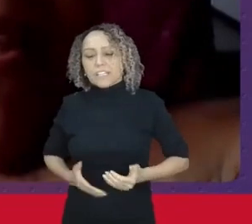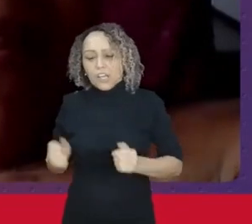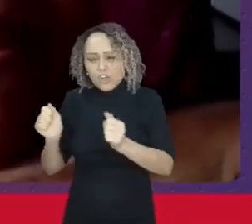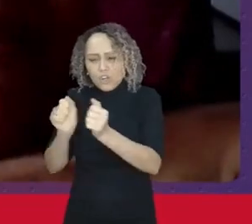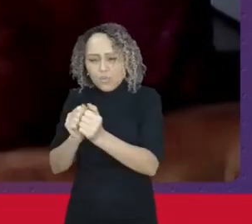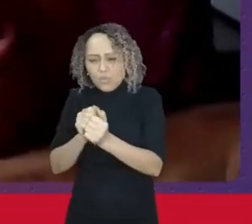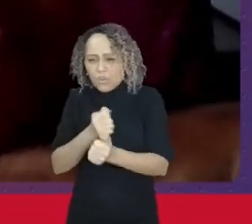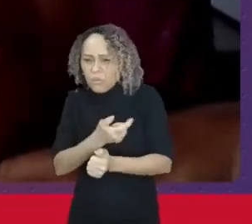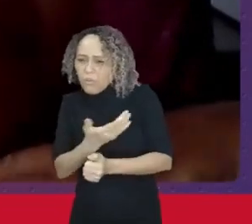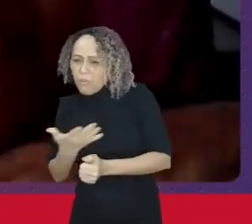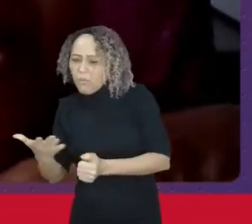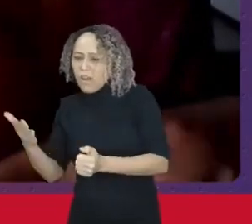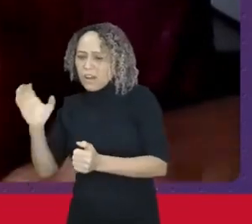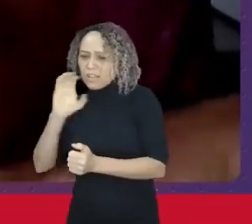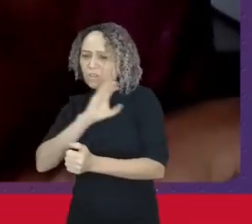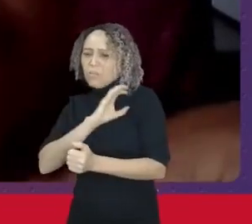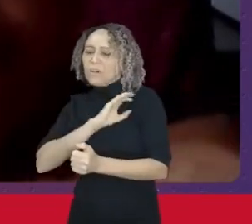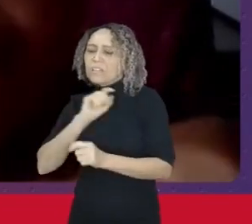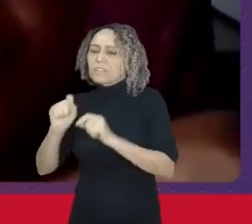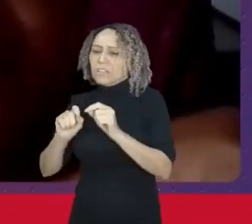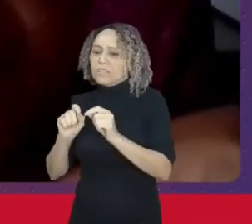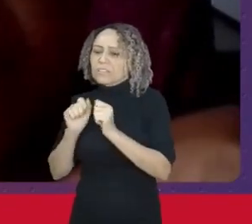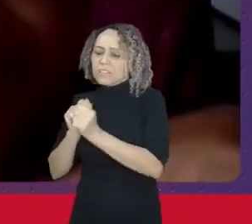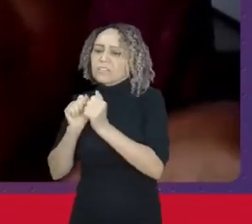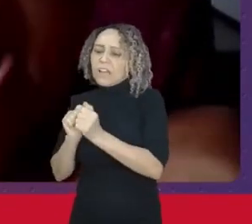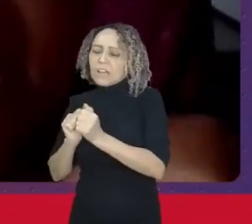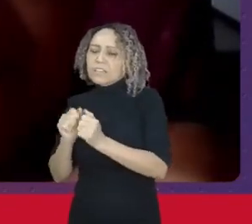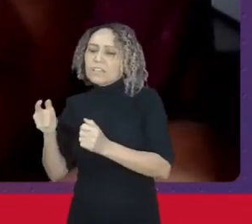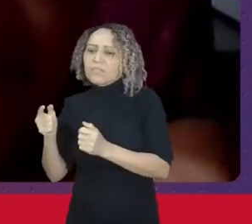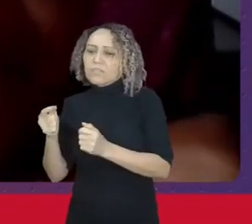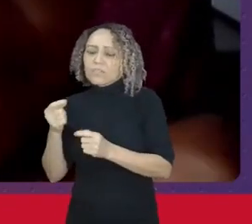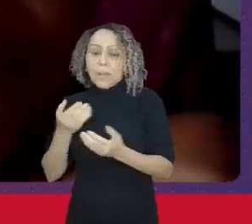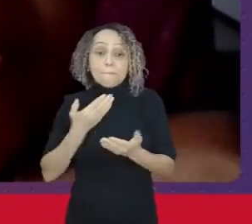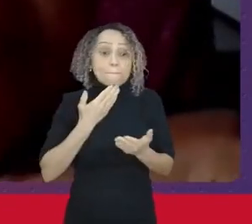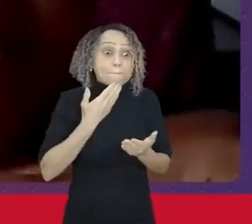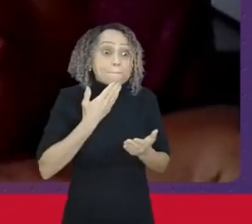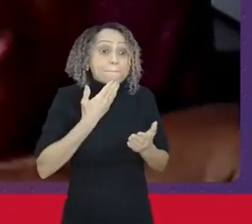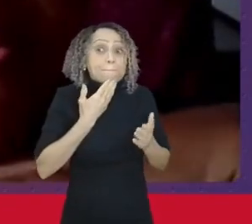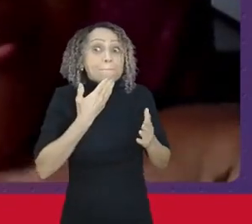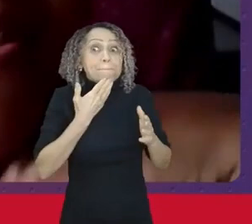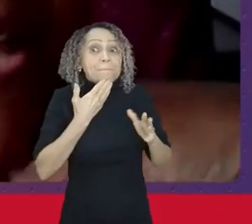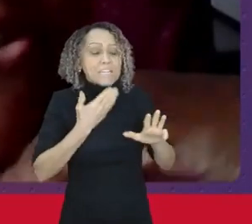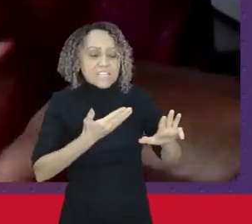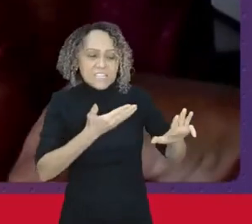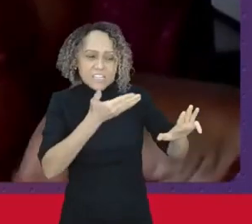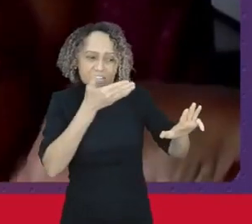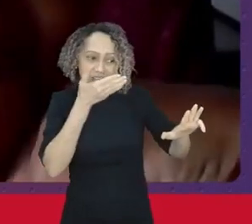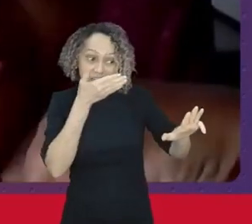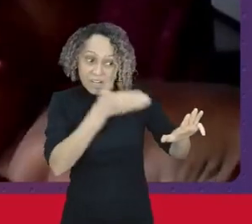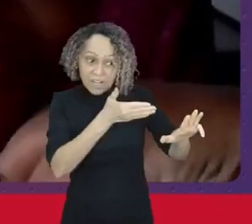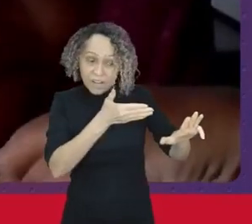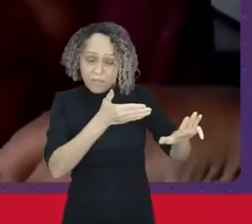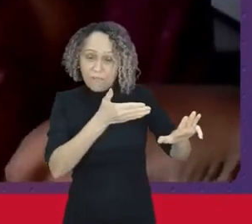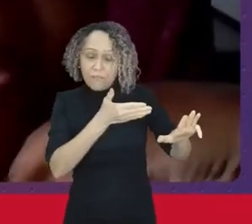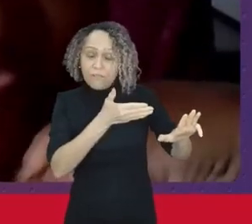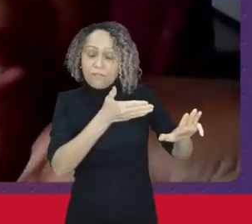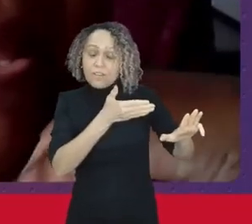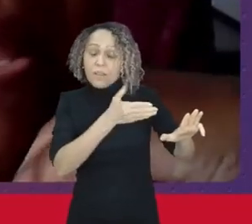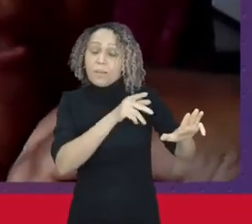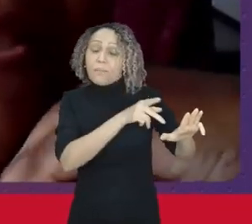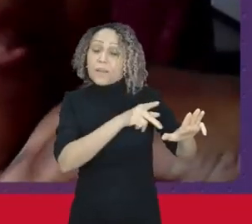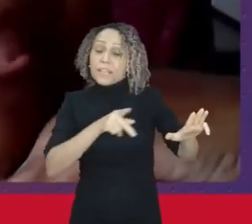e foram demandar do governo federal à época o presidente Luiz Inácio Lula da Silva